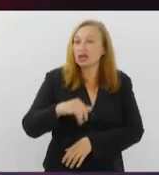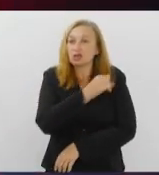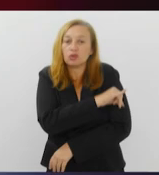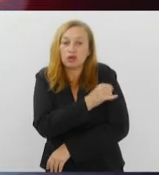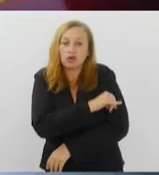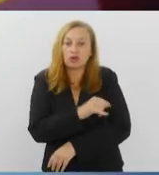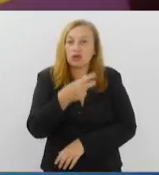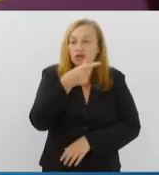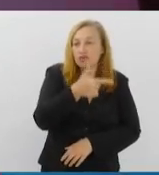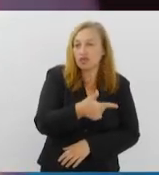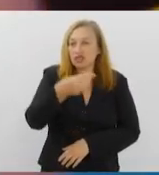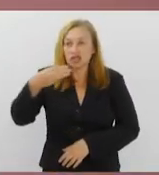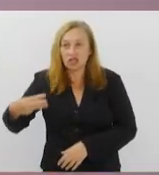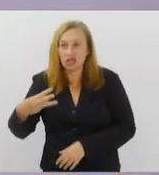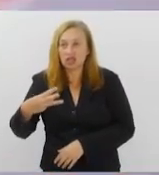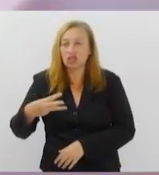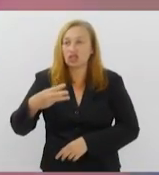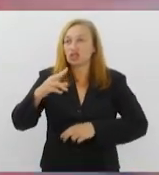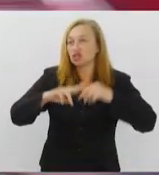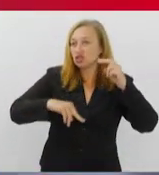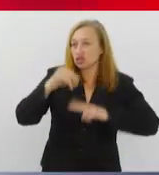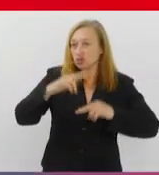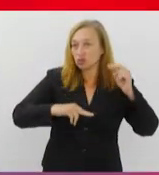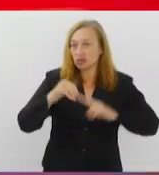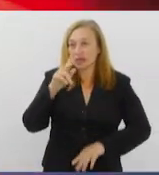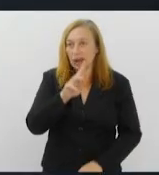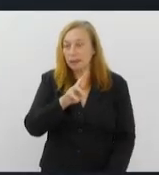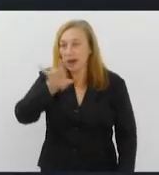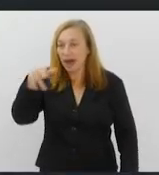na Farmácia Arena, na Barra da Tijuca, na Zona Oeste.